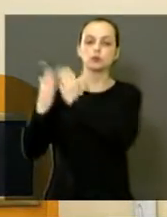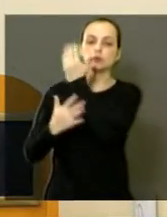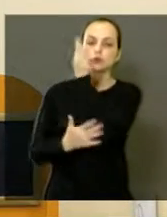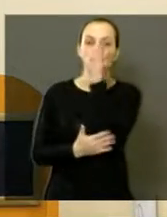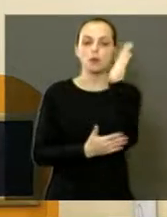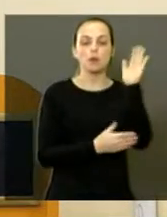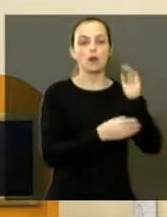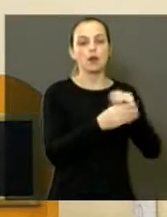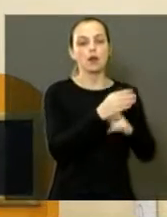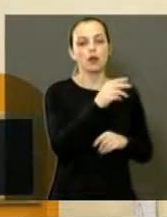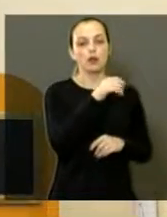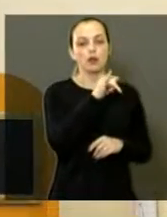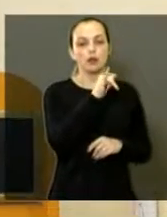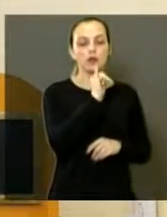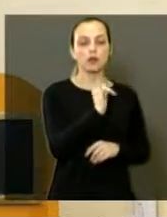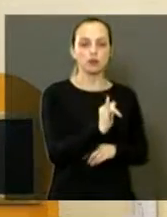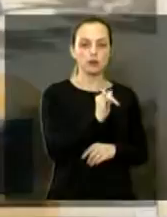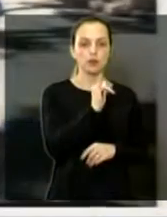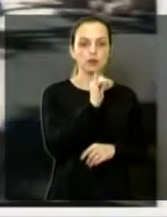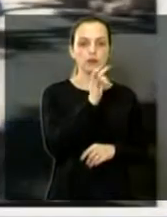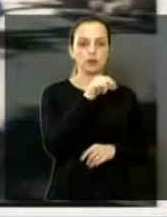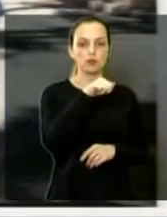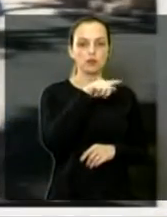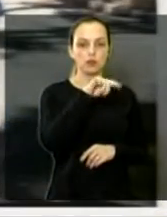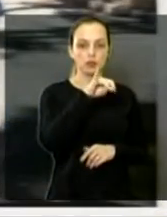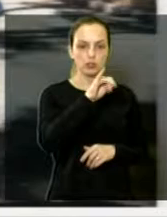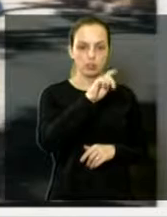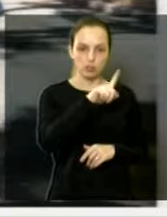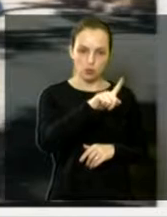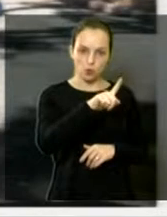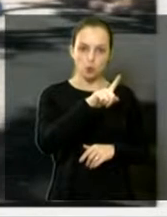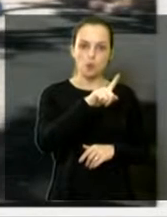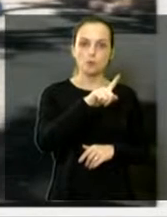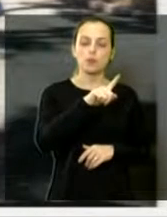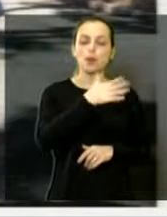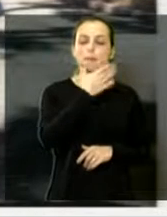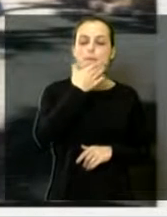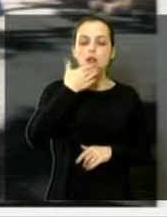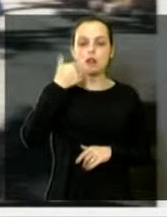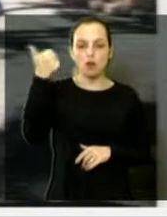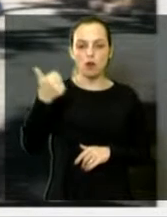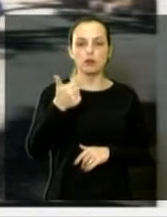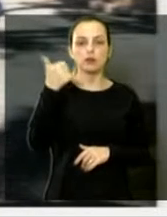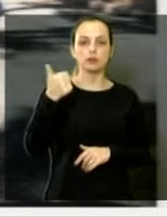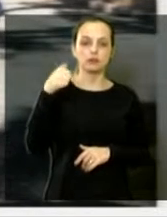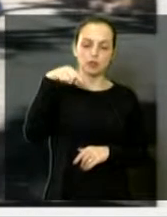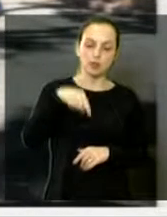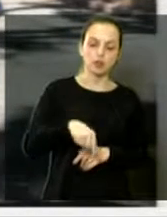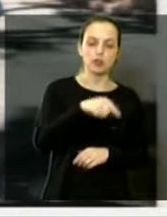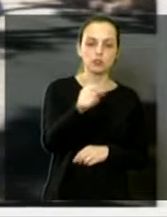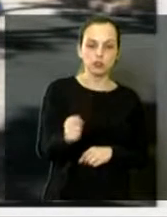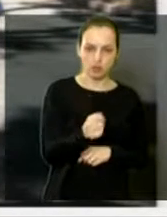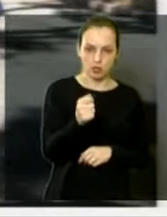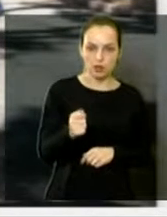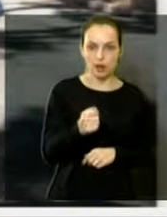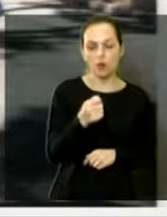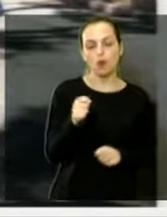Barro. É uma das melhores praças de Araquara. Mas muita coisa tem que ser feita.